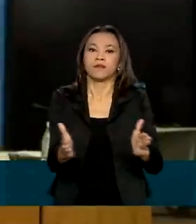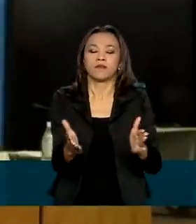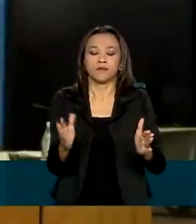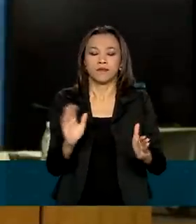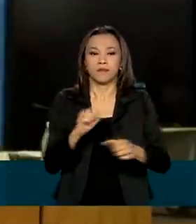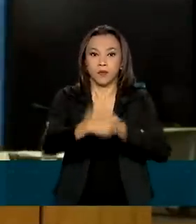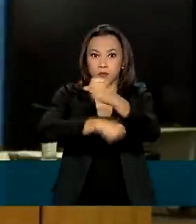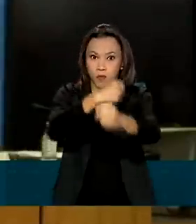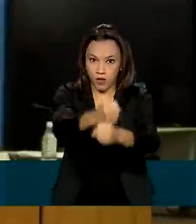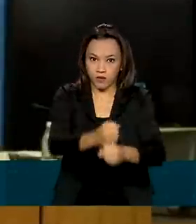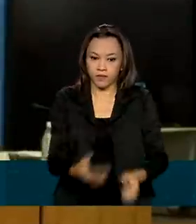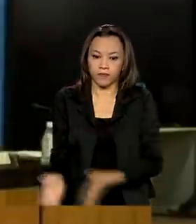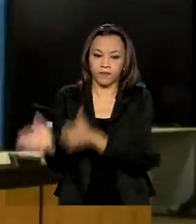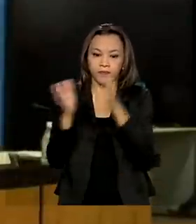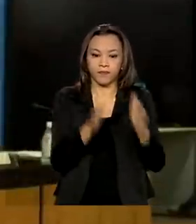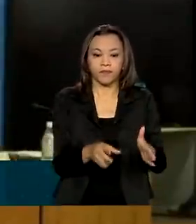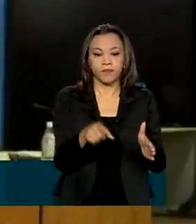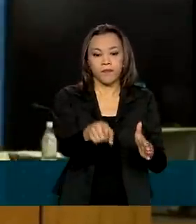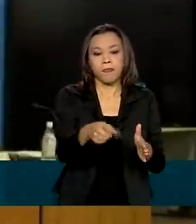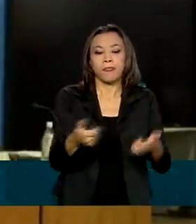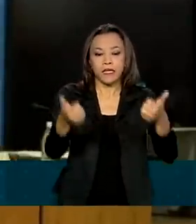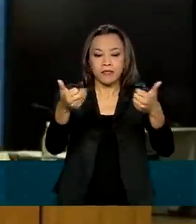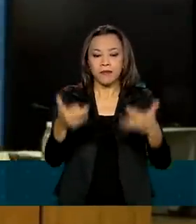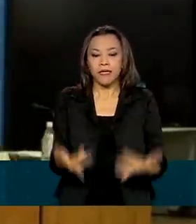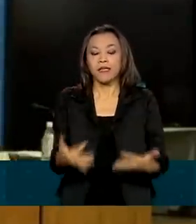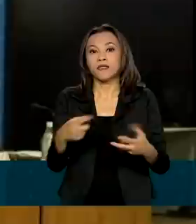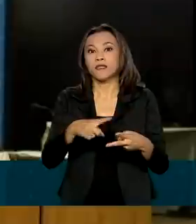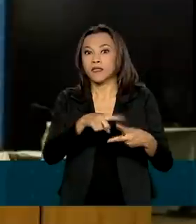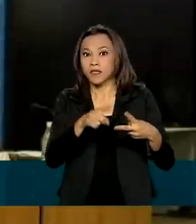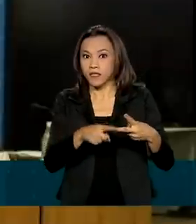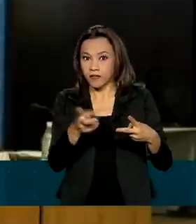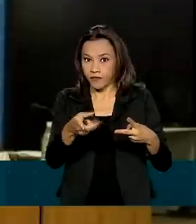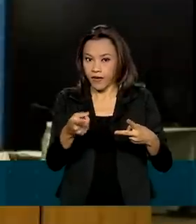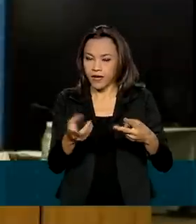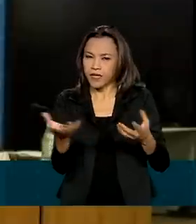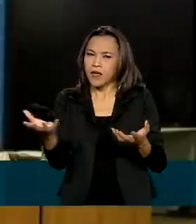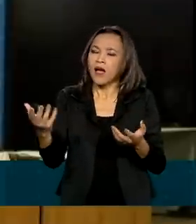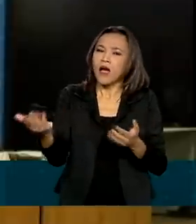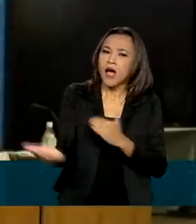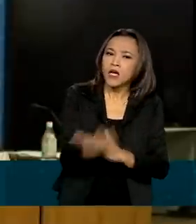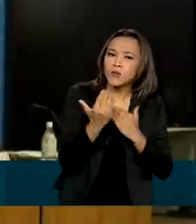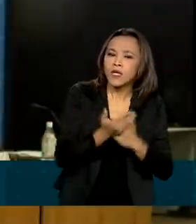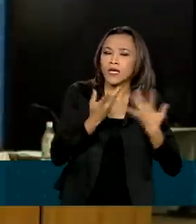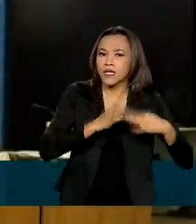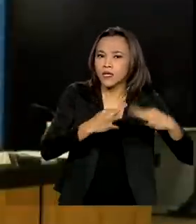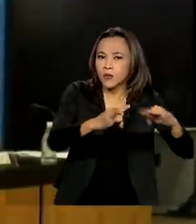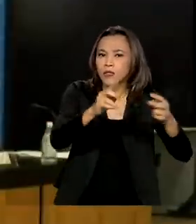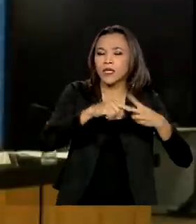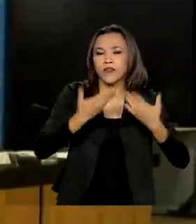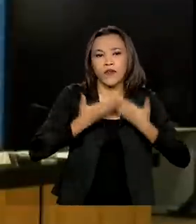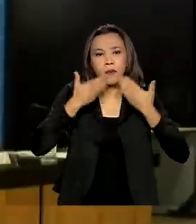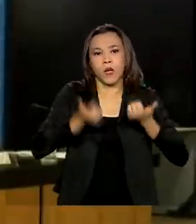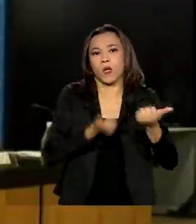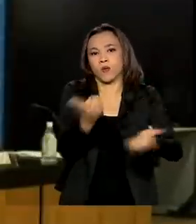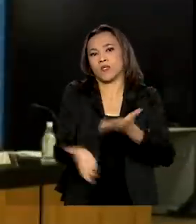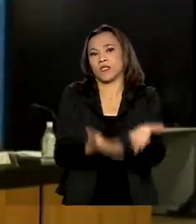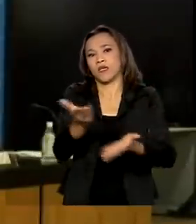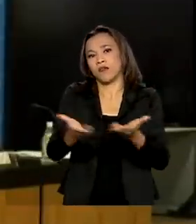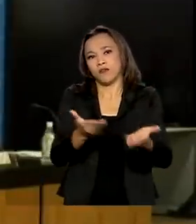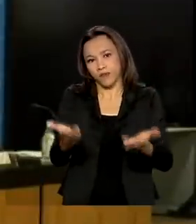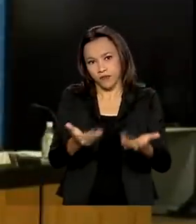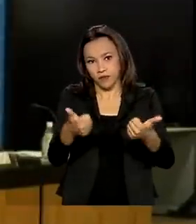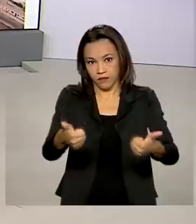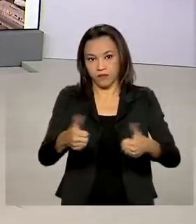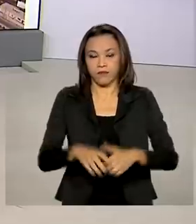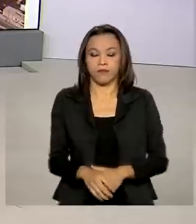investimentos que venham a ser feitos pelos investidores privados agreguem mais tecnologia, mais eficiência e melhorem os serviços dos usuários a preços